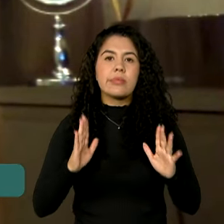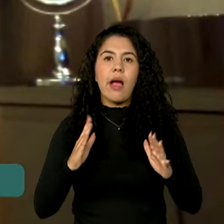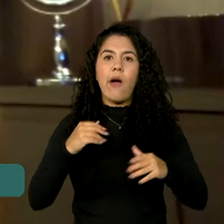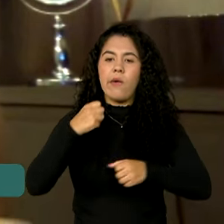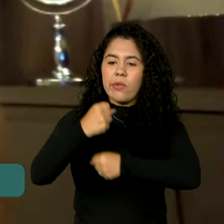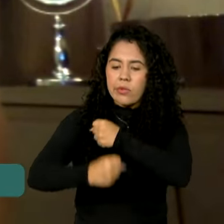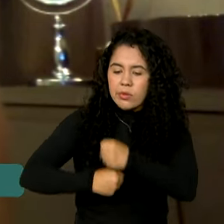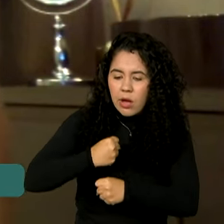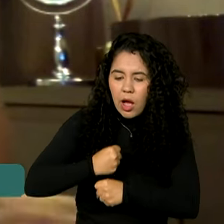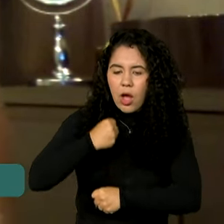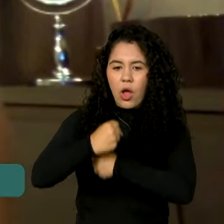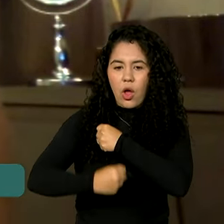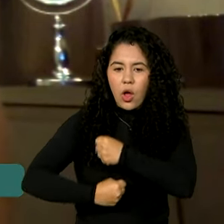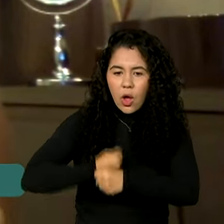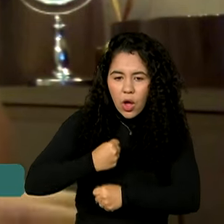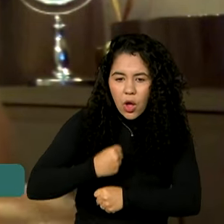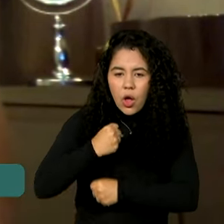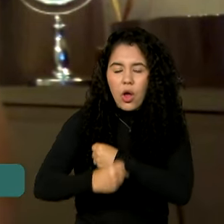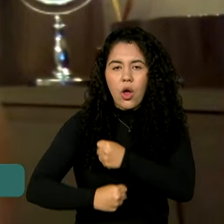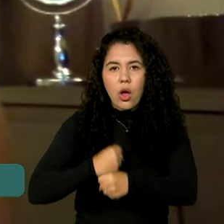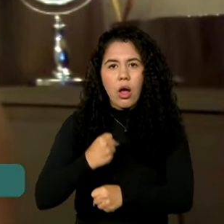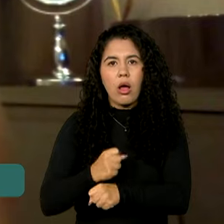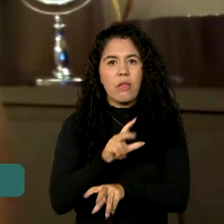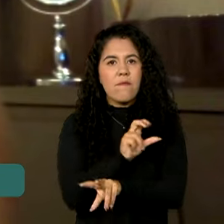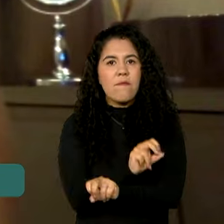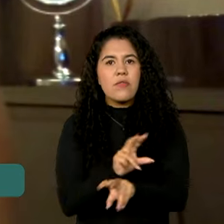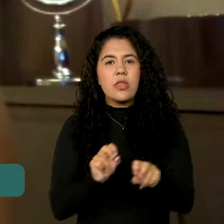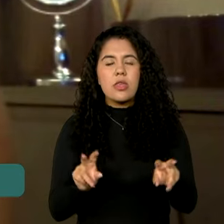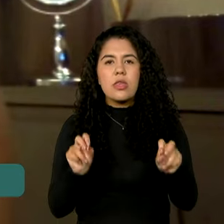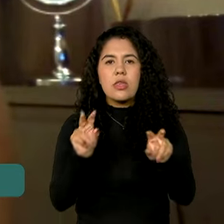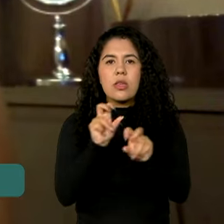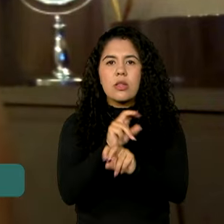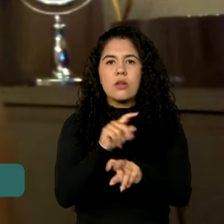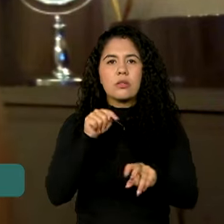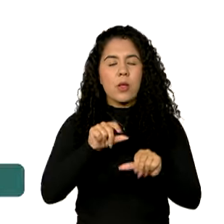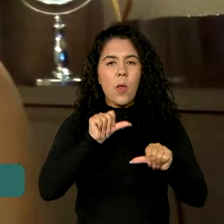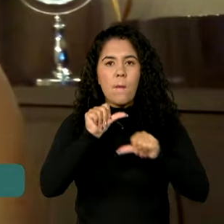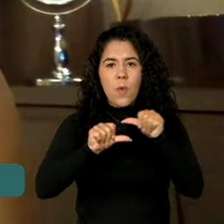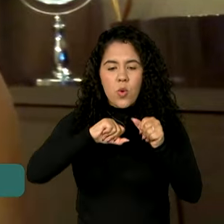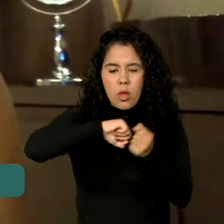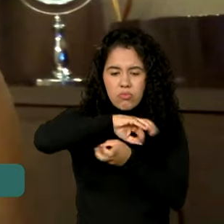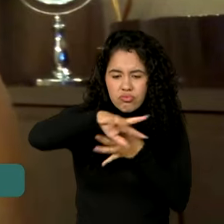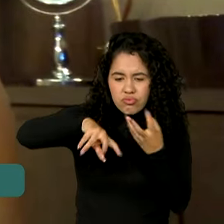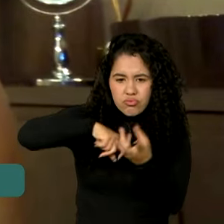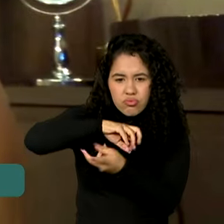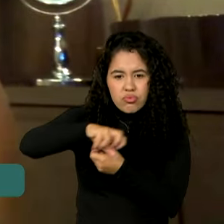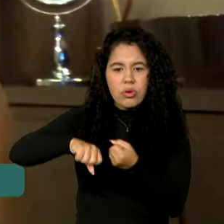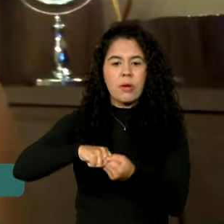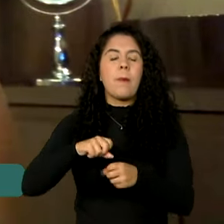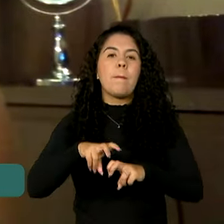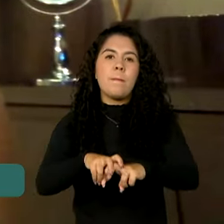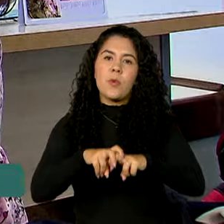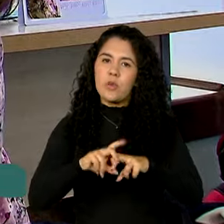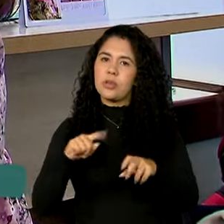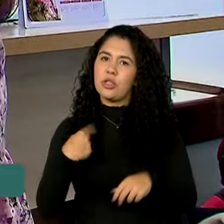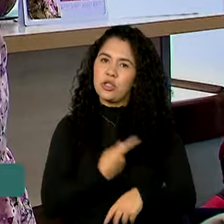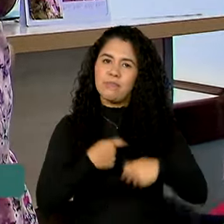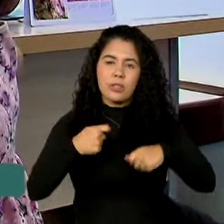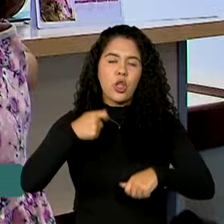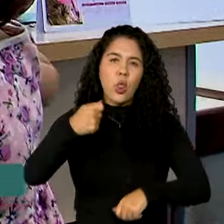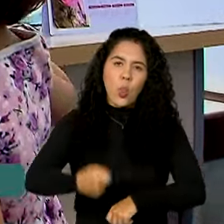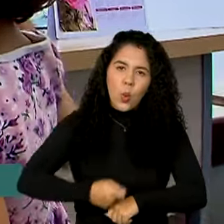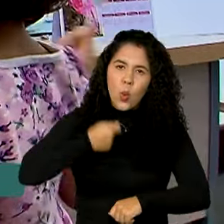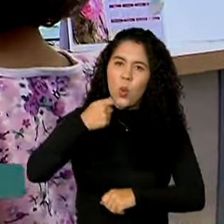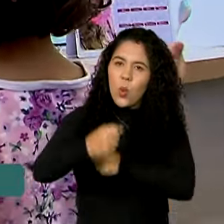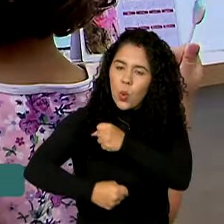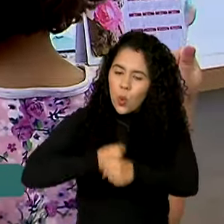ano, esses vírus mudam de forma. Por isso que a gente tem que tomar todo ano. Além dos